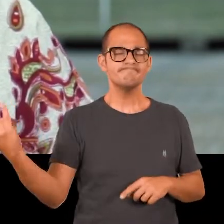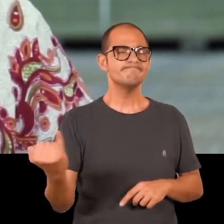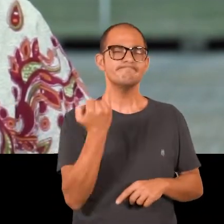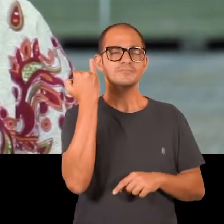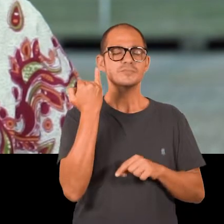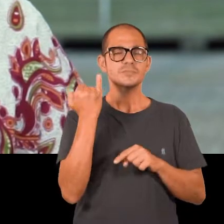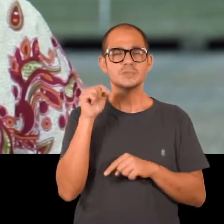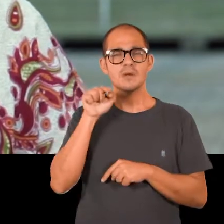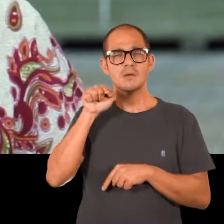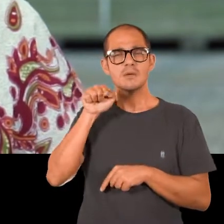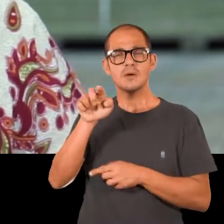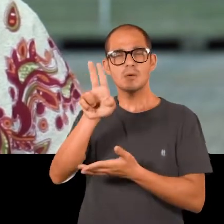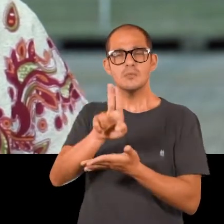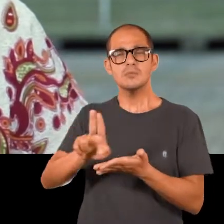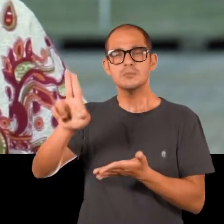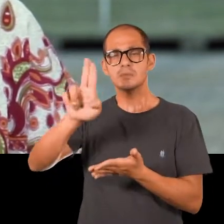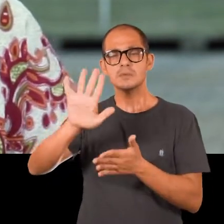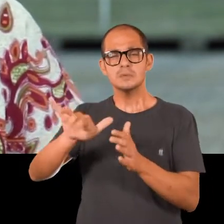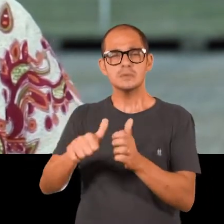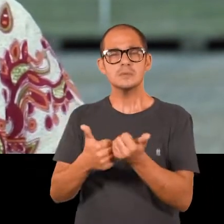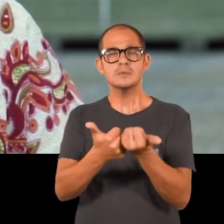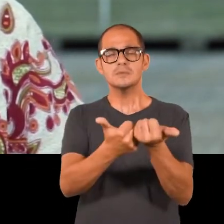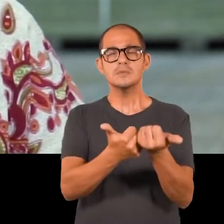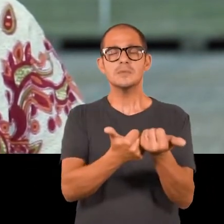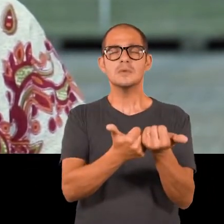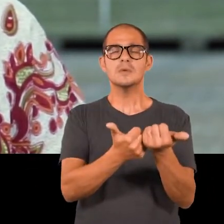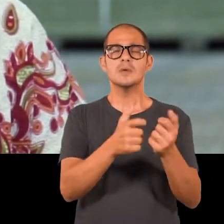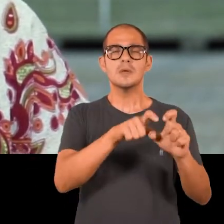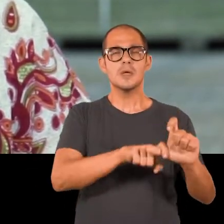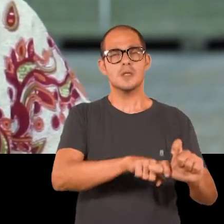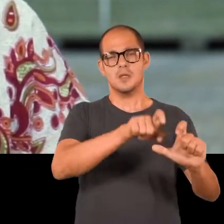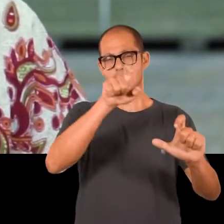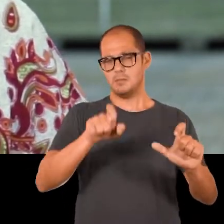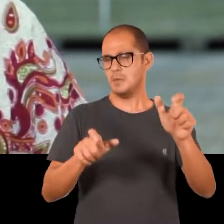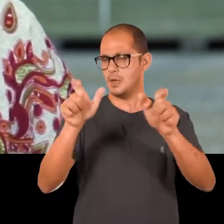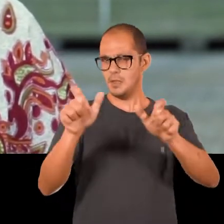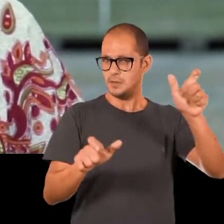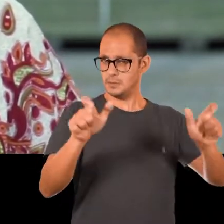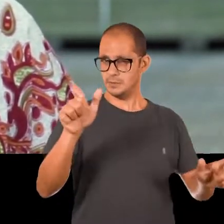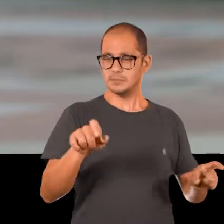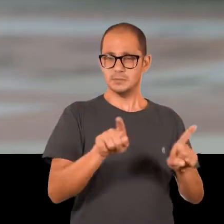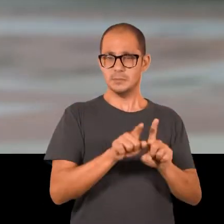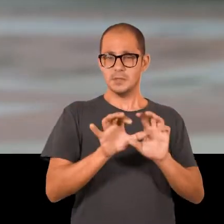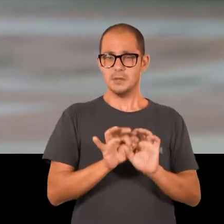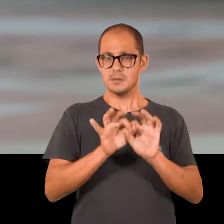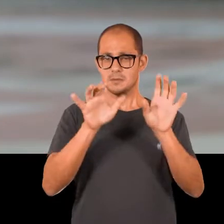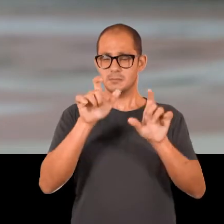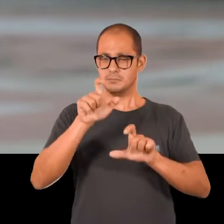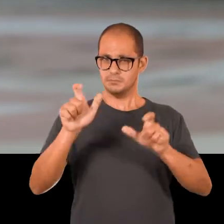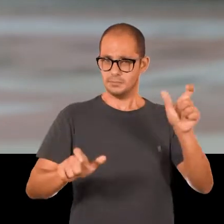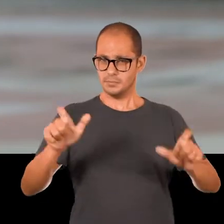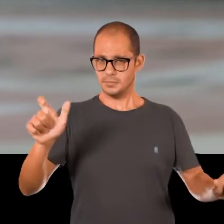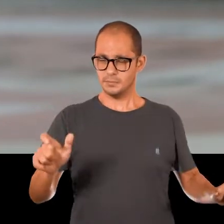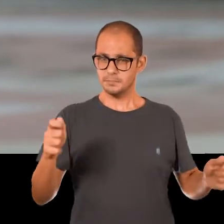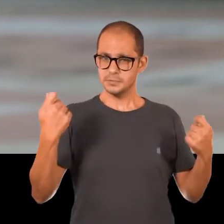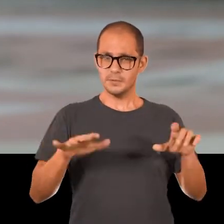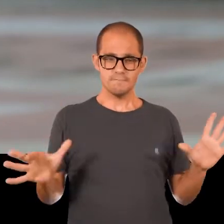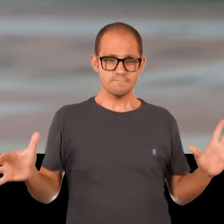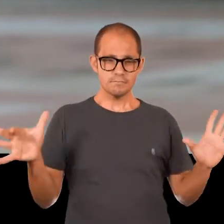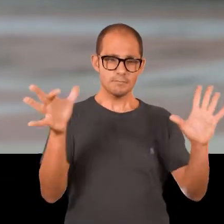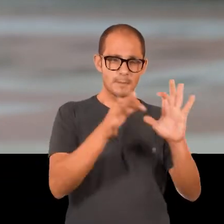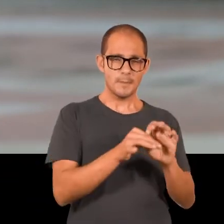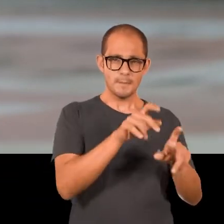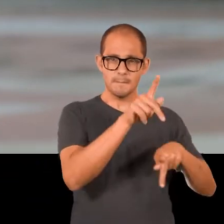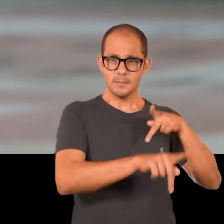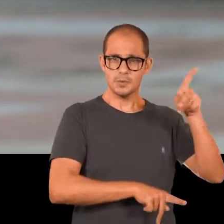que ela contribui para a emancipação das pessoas, para a libertação das pessoas. Ela tem que estar junto com o povo e o